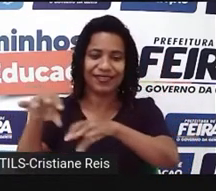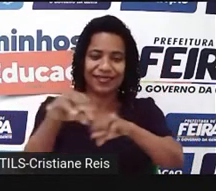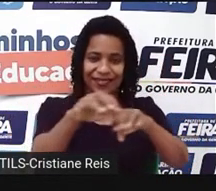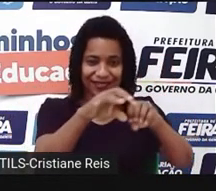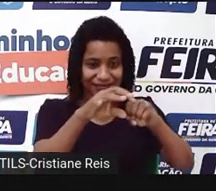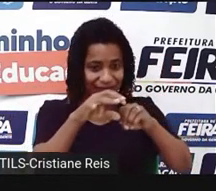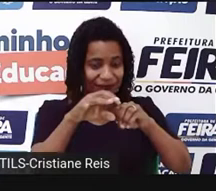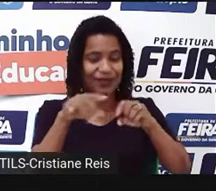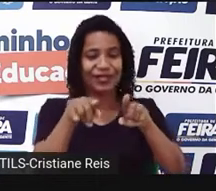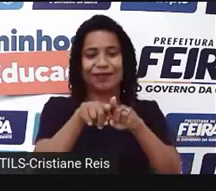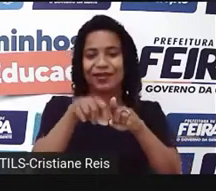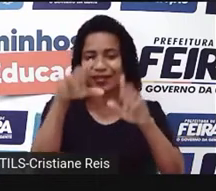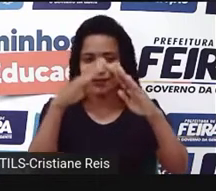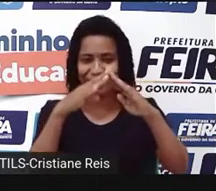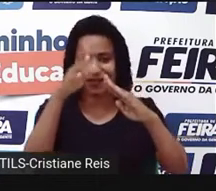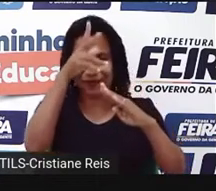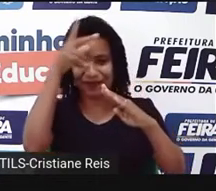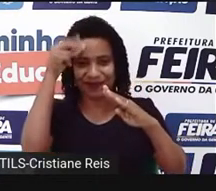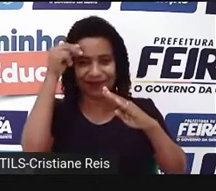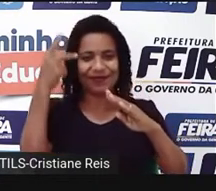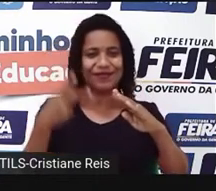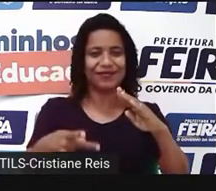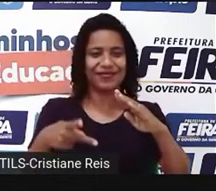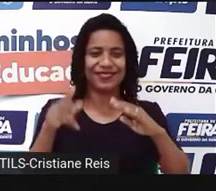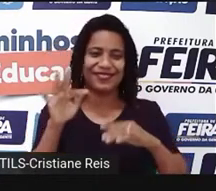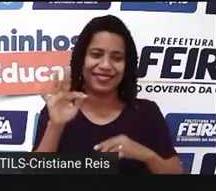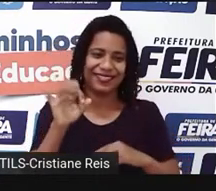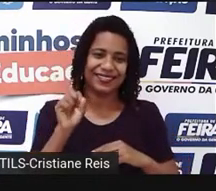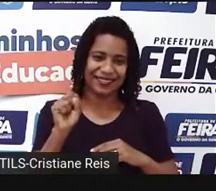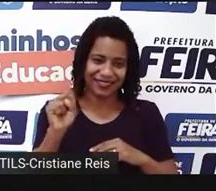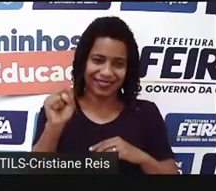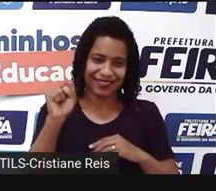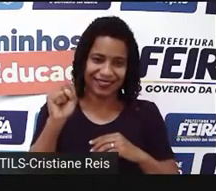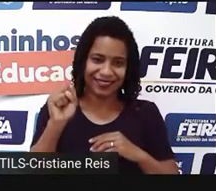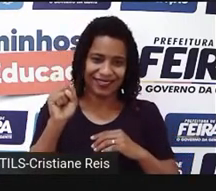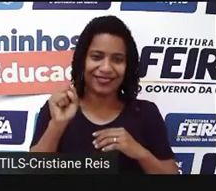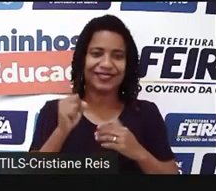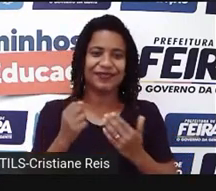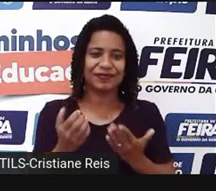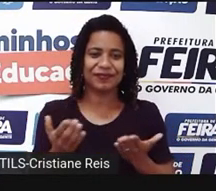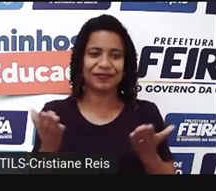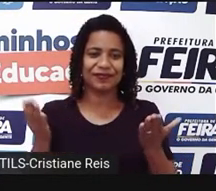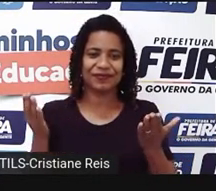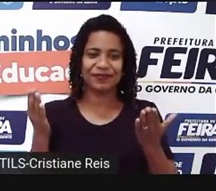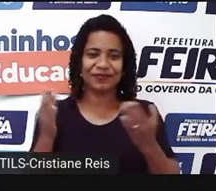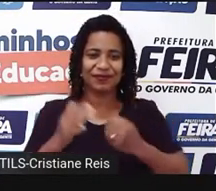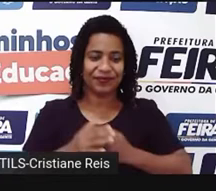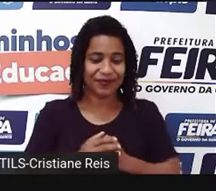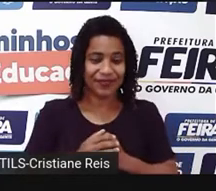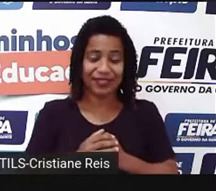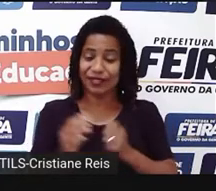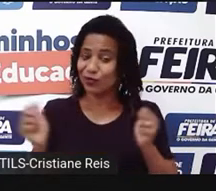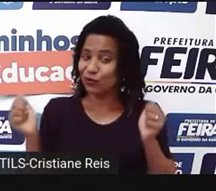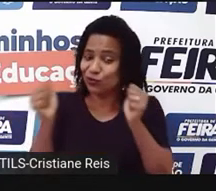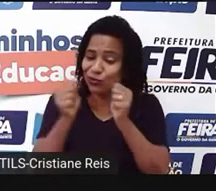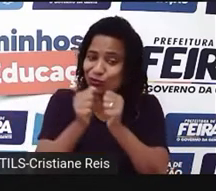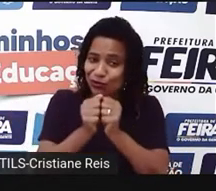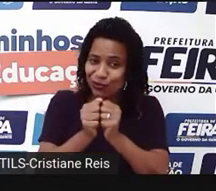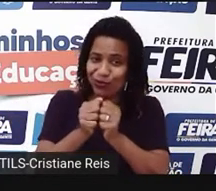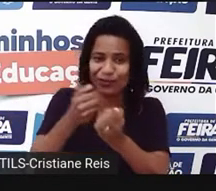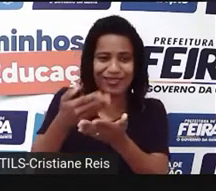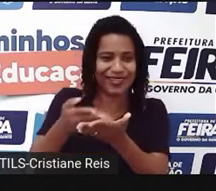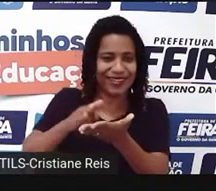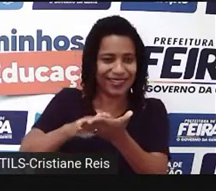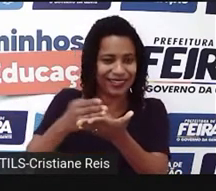Educação e da Prefeitura Municipal de Feira de Santana. Ok? E ao nosso lado, a nossa